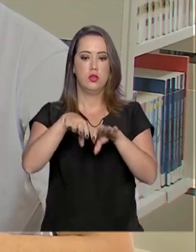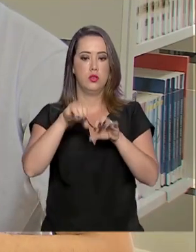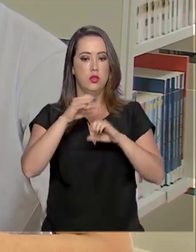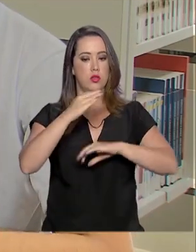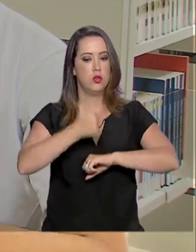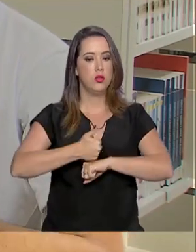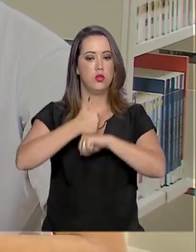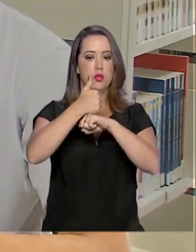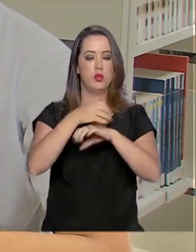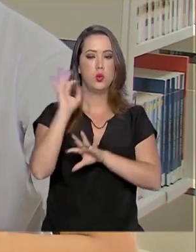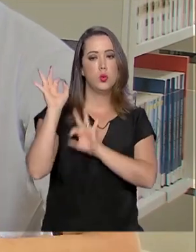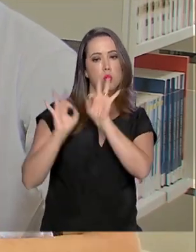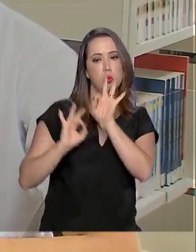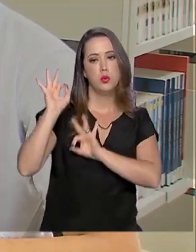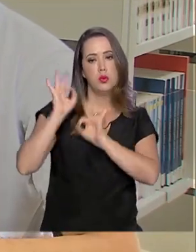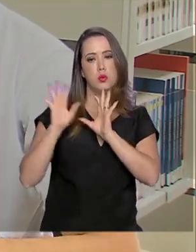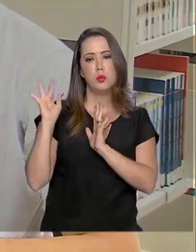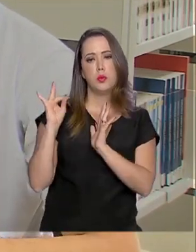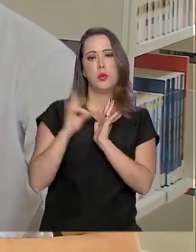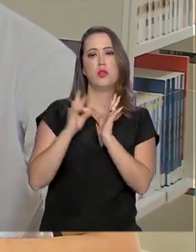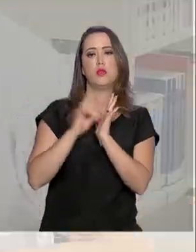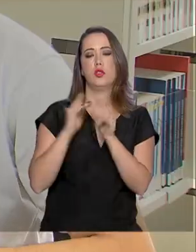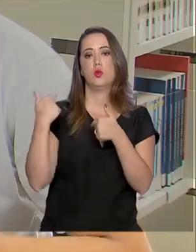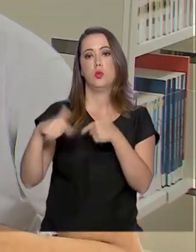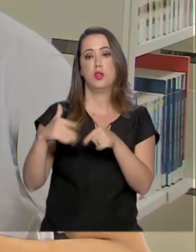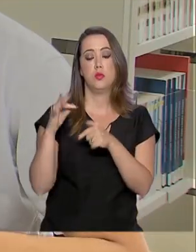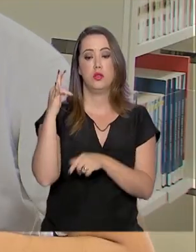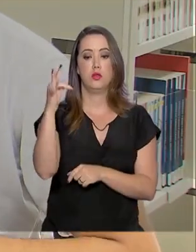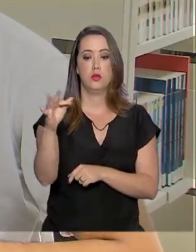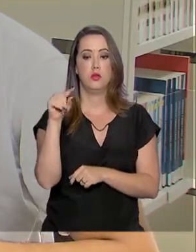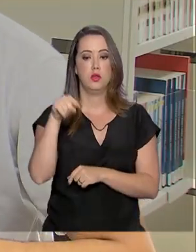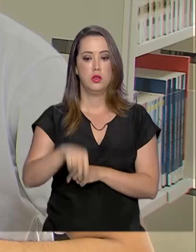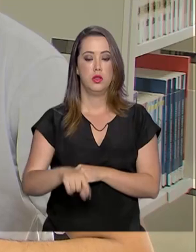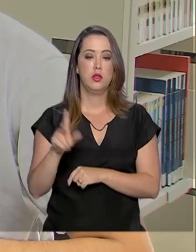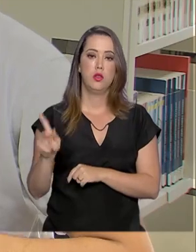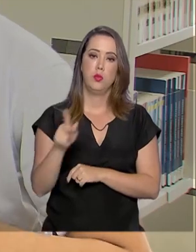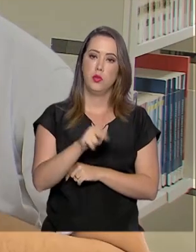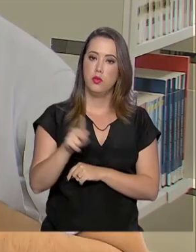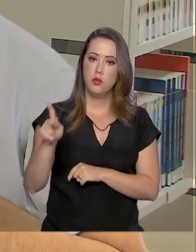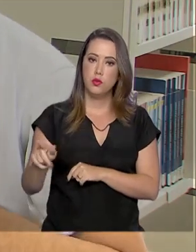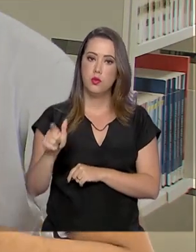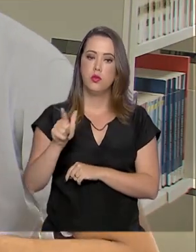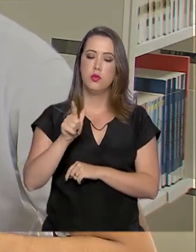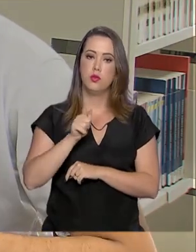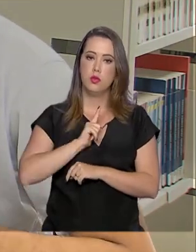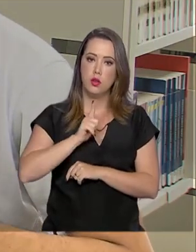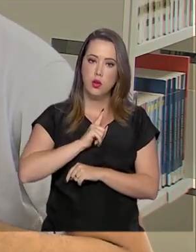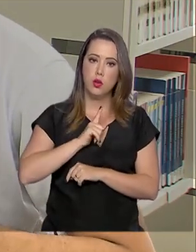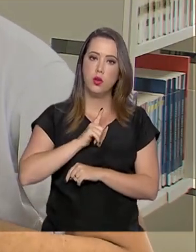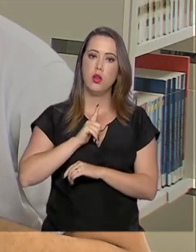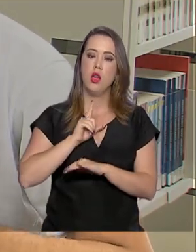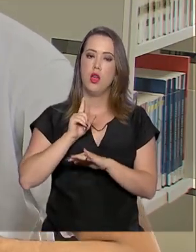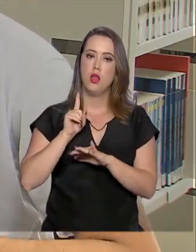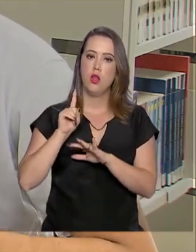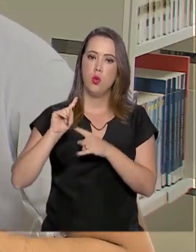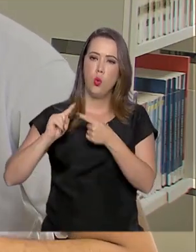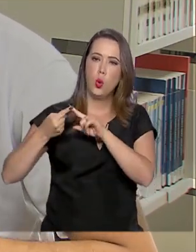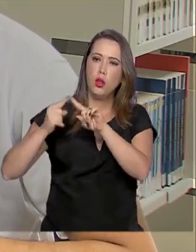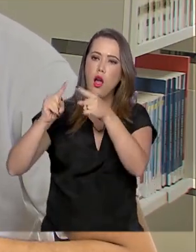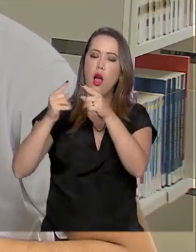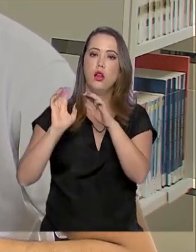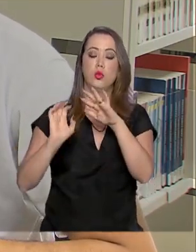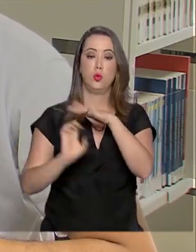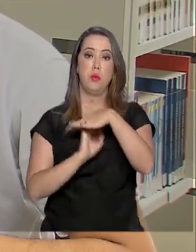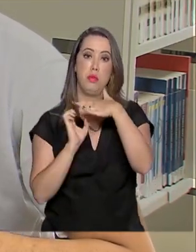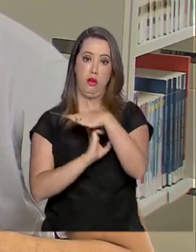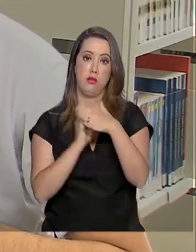profissionalizante nos prepara realmente para o mercado de trabalho. Aqui tem professores que possuem um conhecimento e um contato muito grande com empresas de